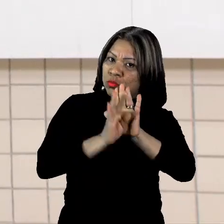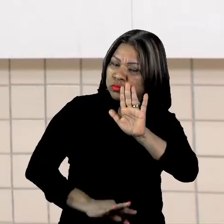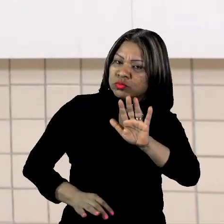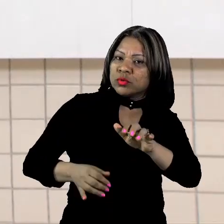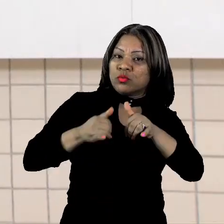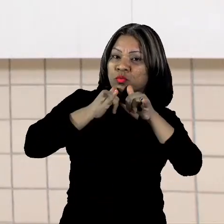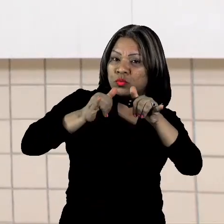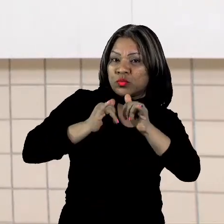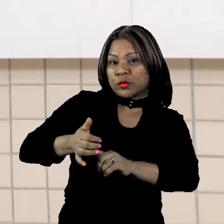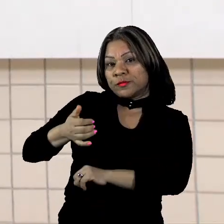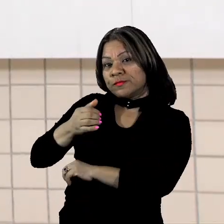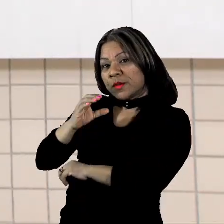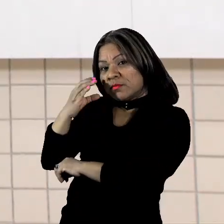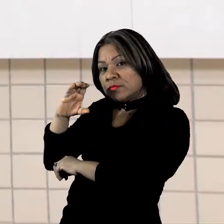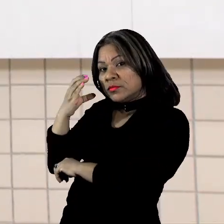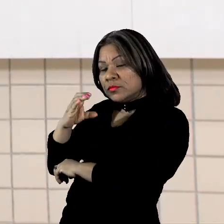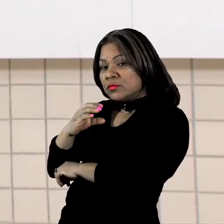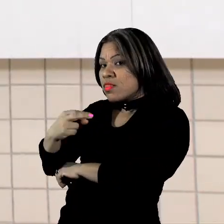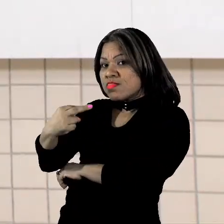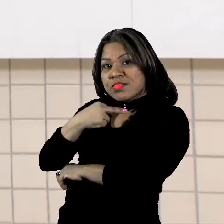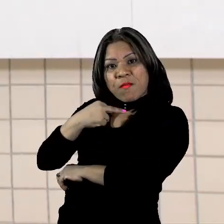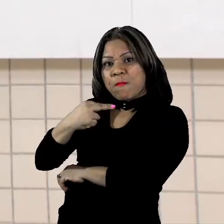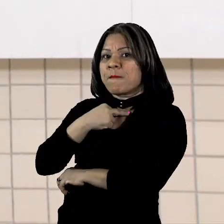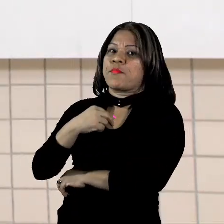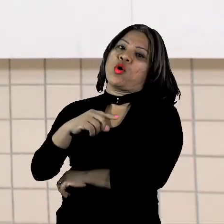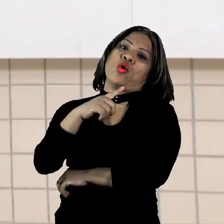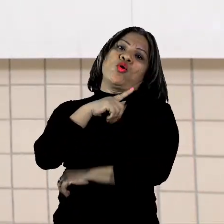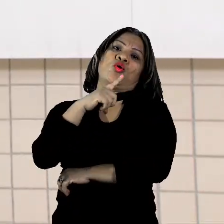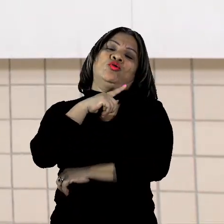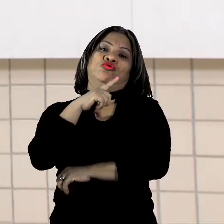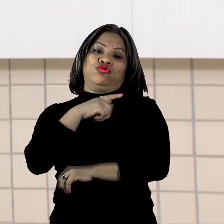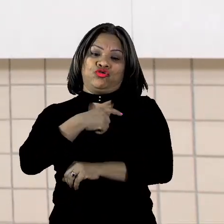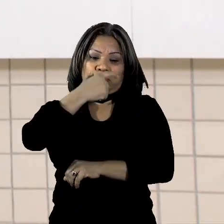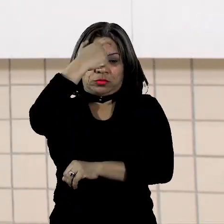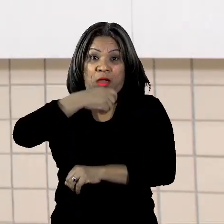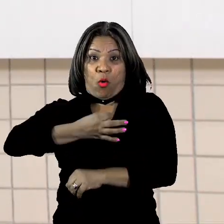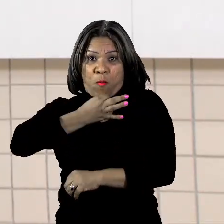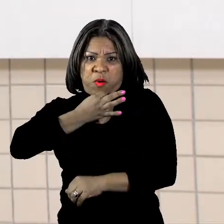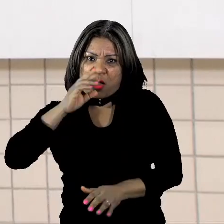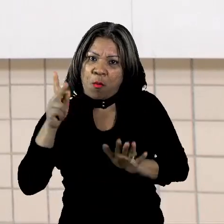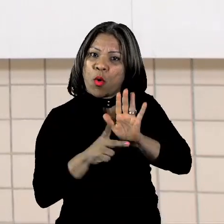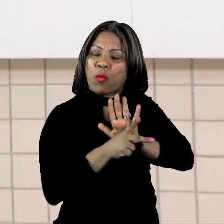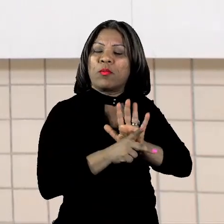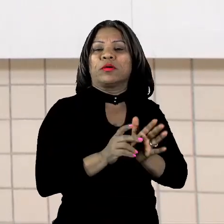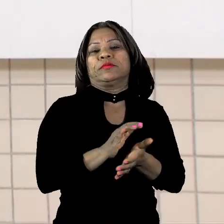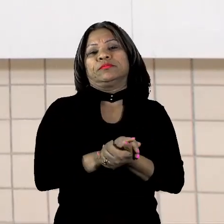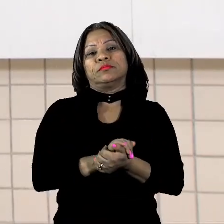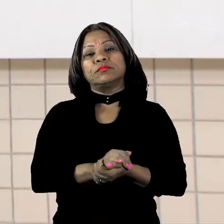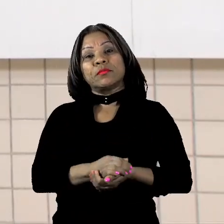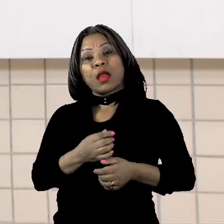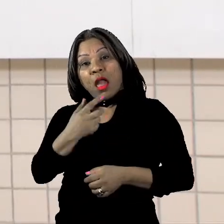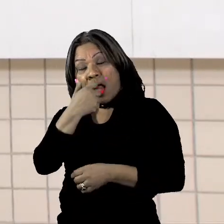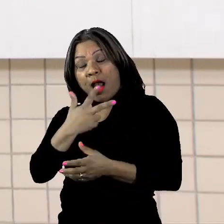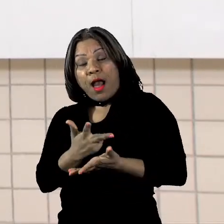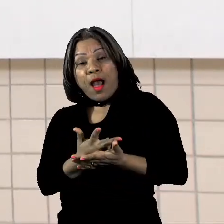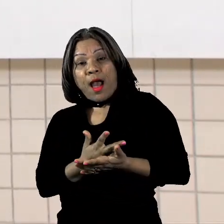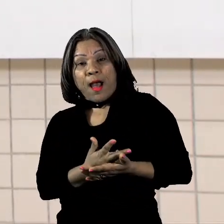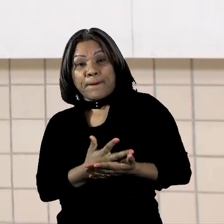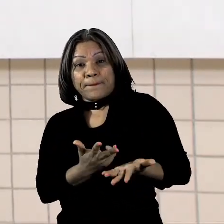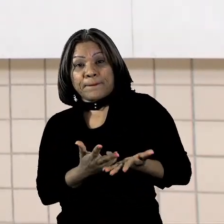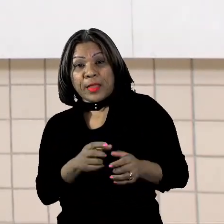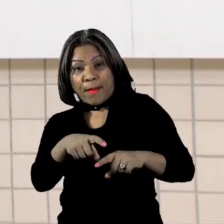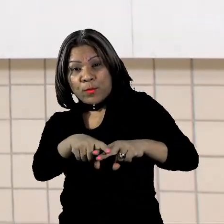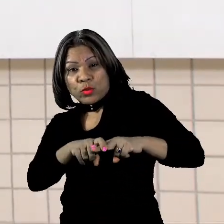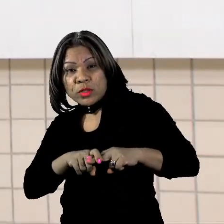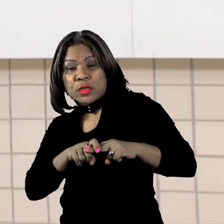científica não pode ter traços de personalidade. Por isso que ele é impessoal. Ele contém